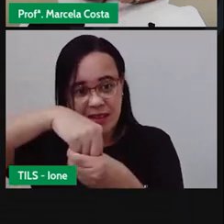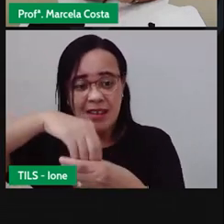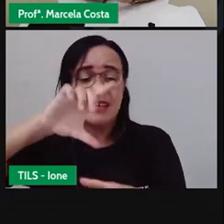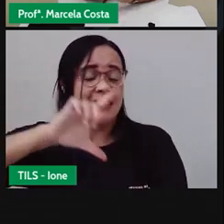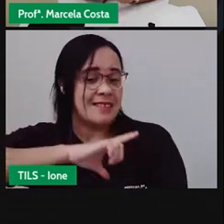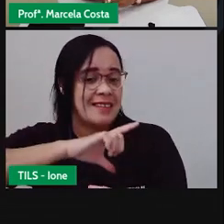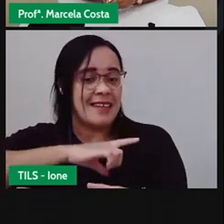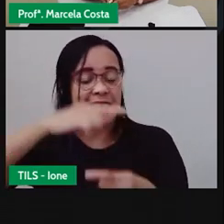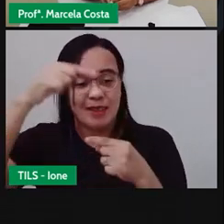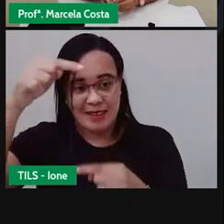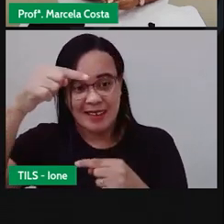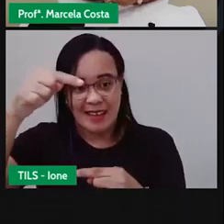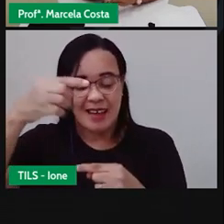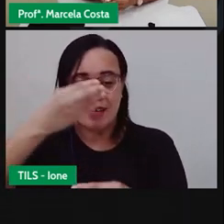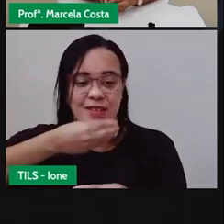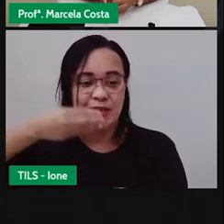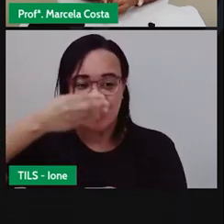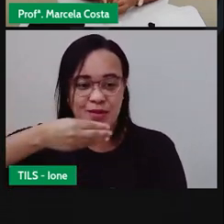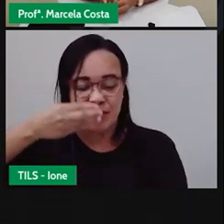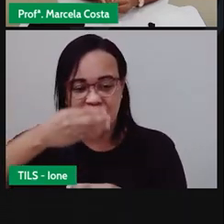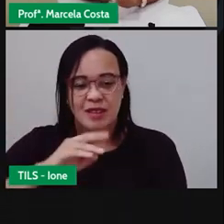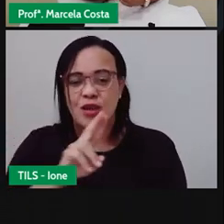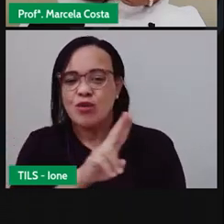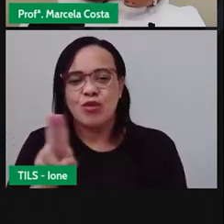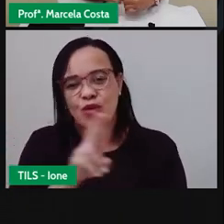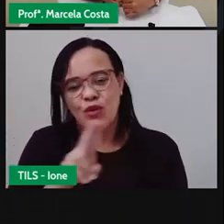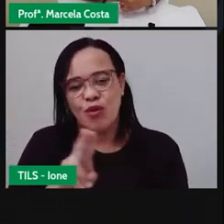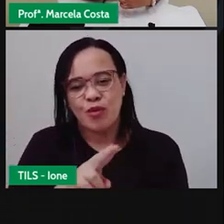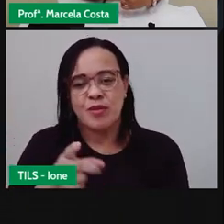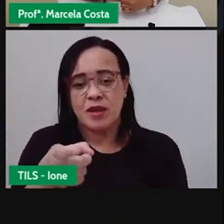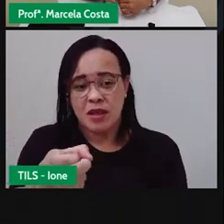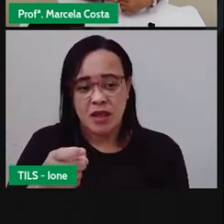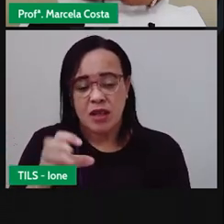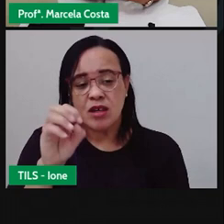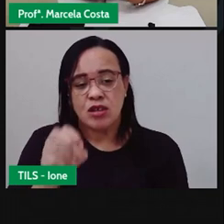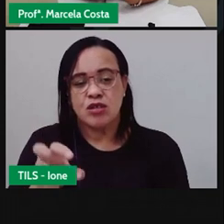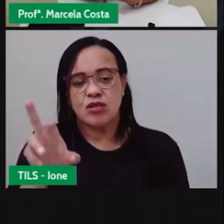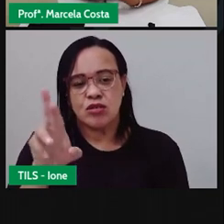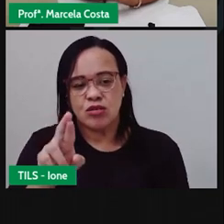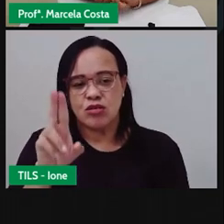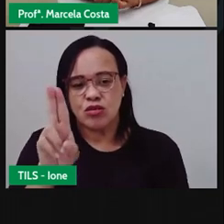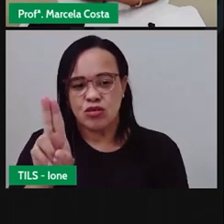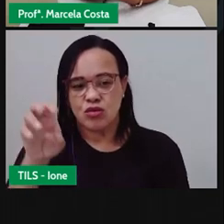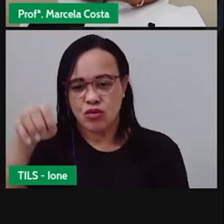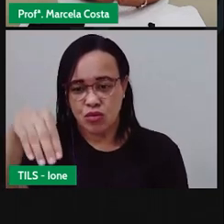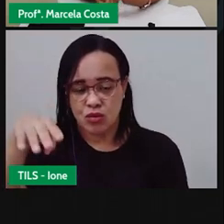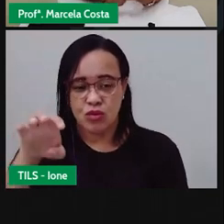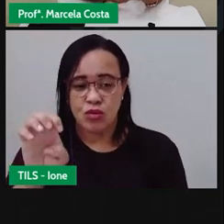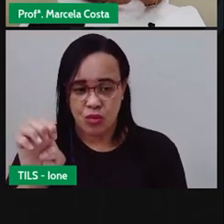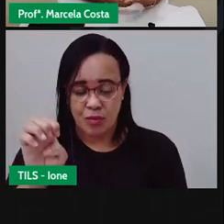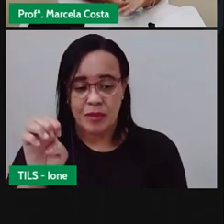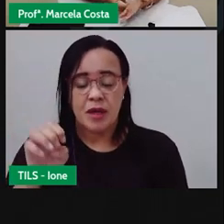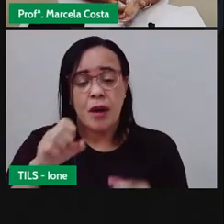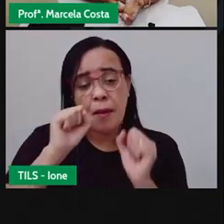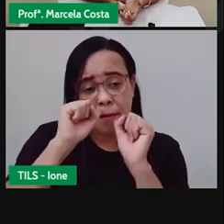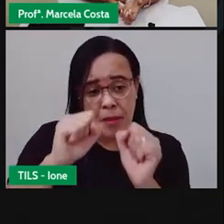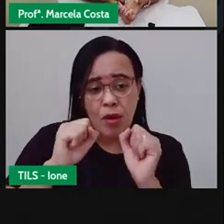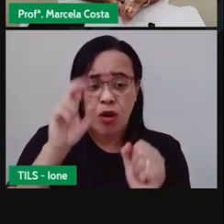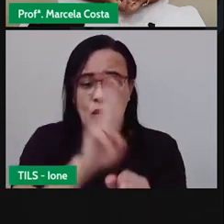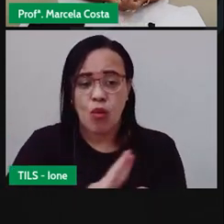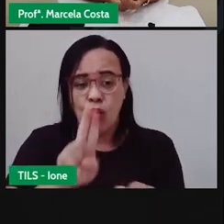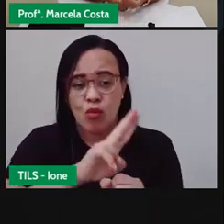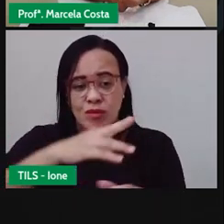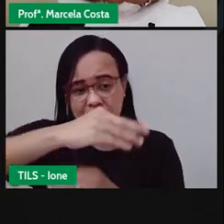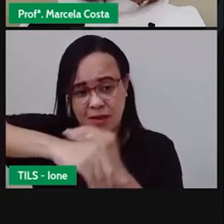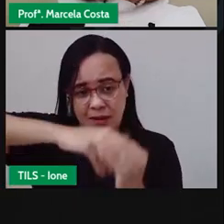vai chamar de chorume também pode ser utilizado como adubo orgânico pra plantas